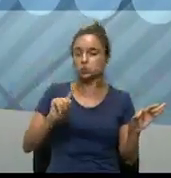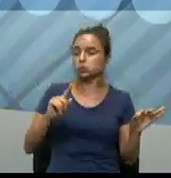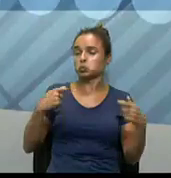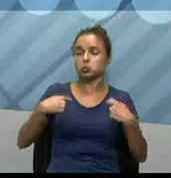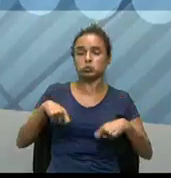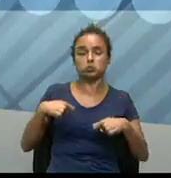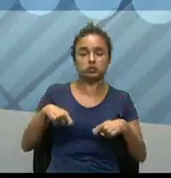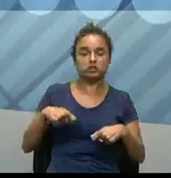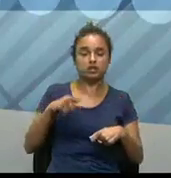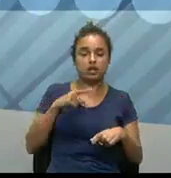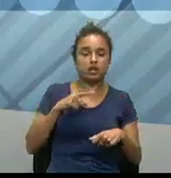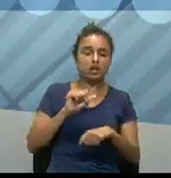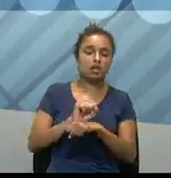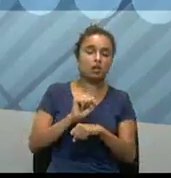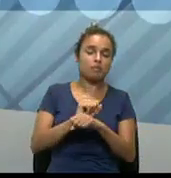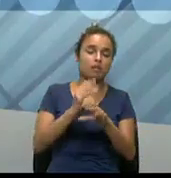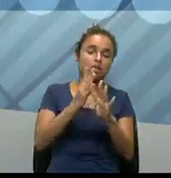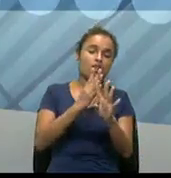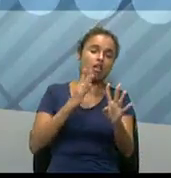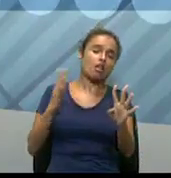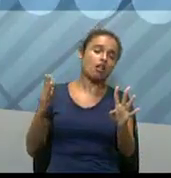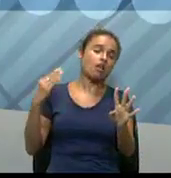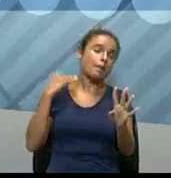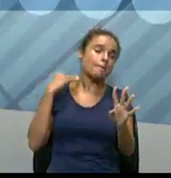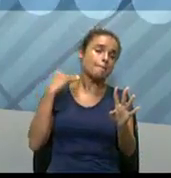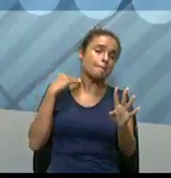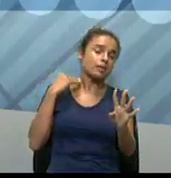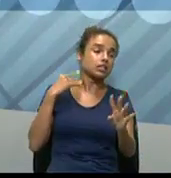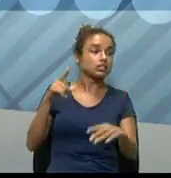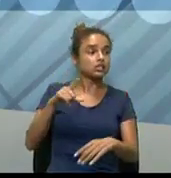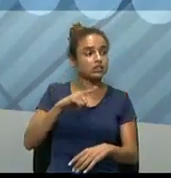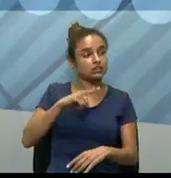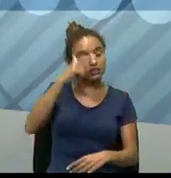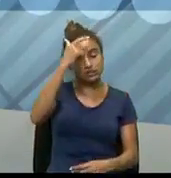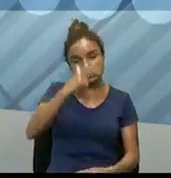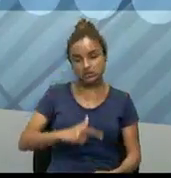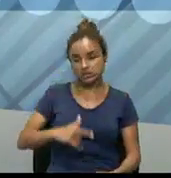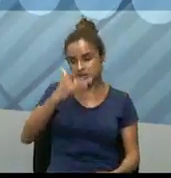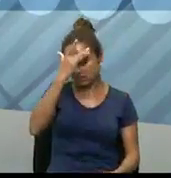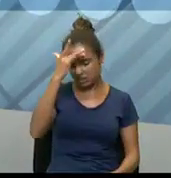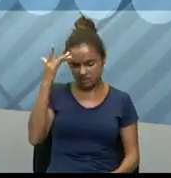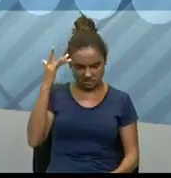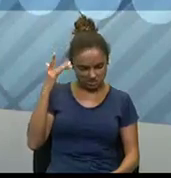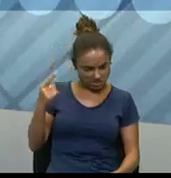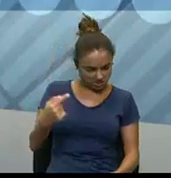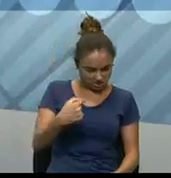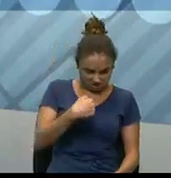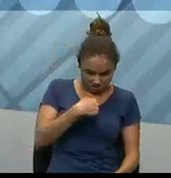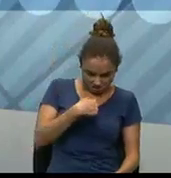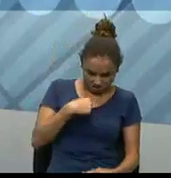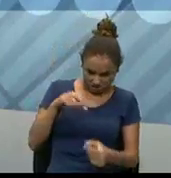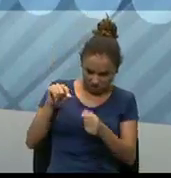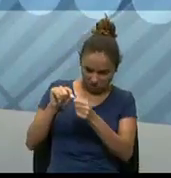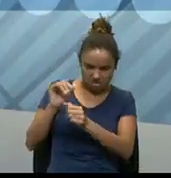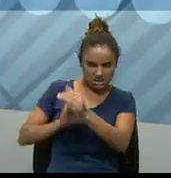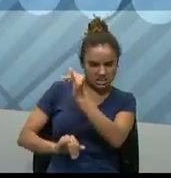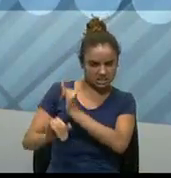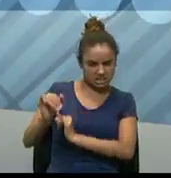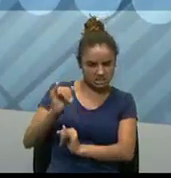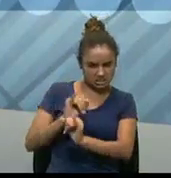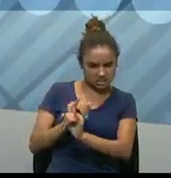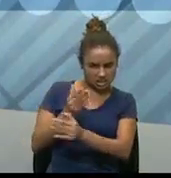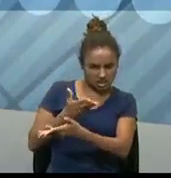indo na fila de banco. E existem aquelas pessoas, essa viada fala assim, eu fazer transação de